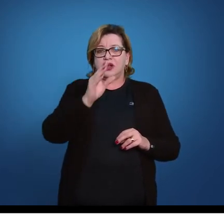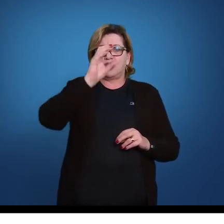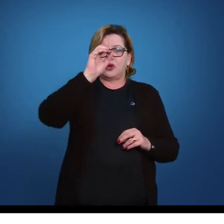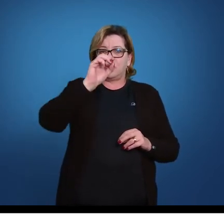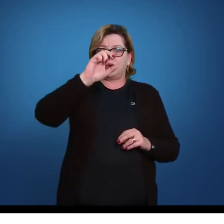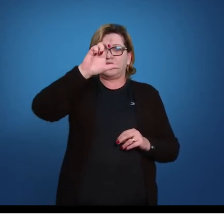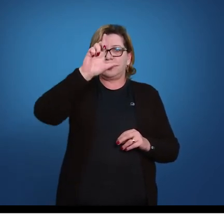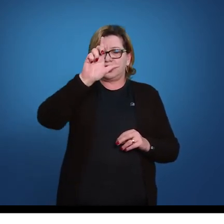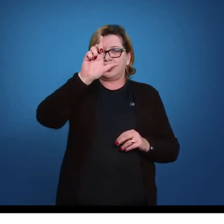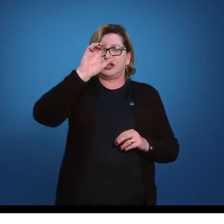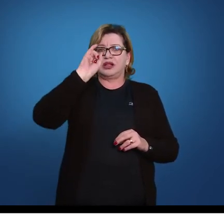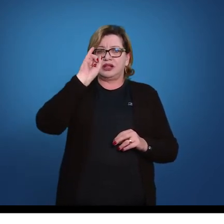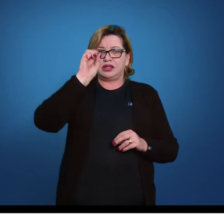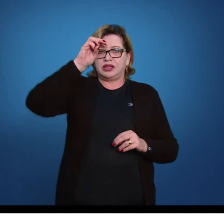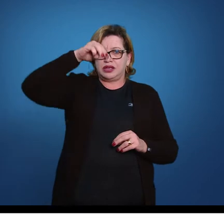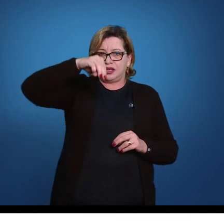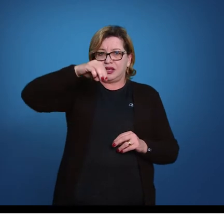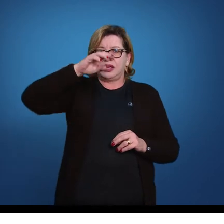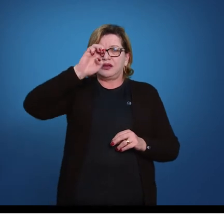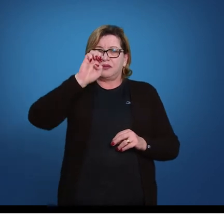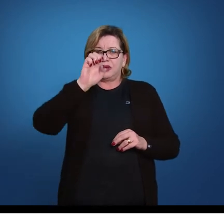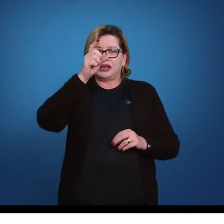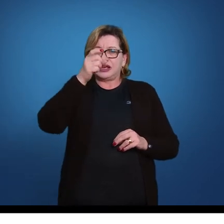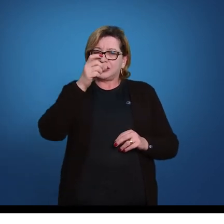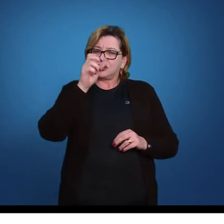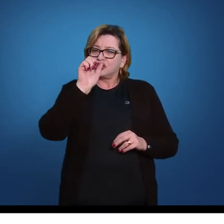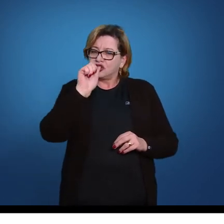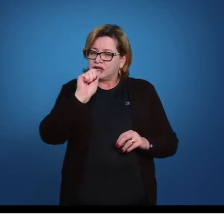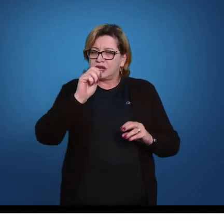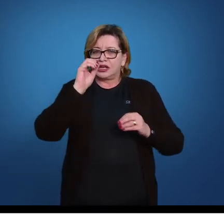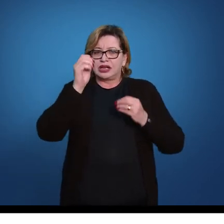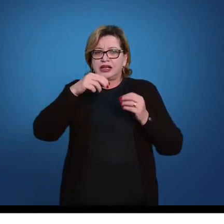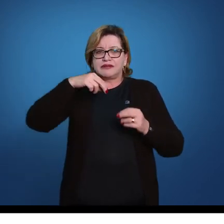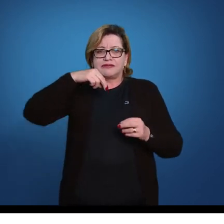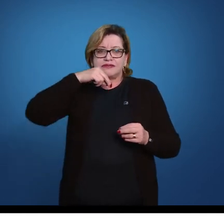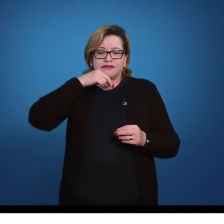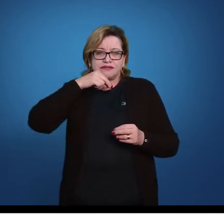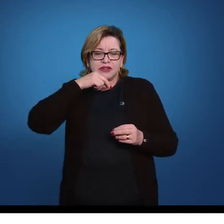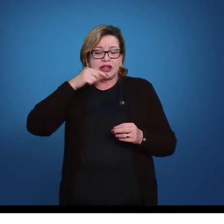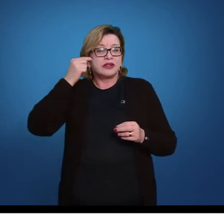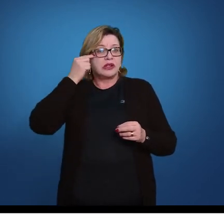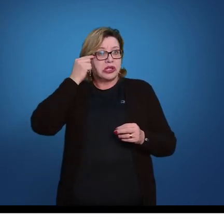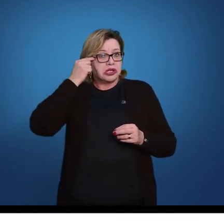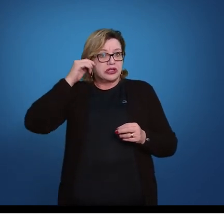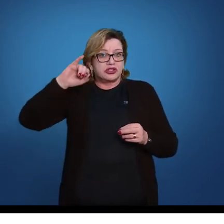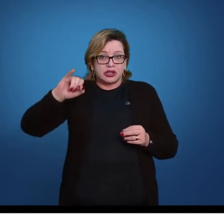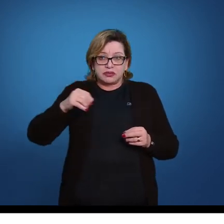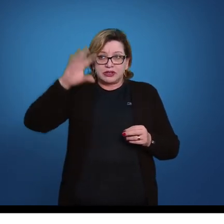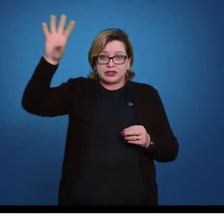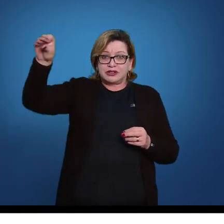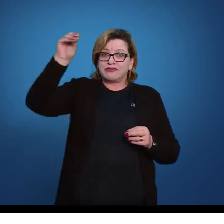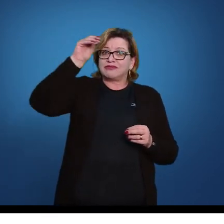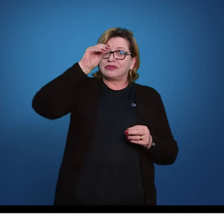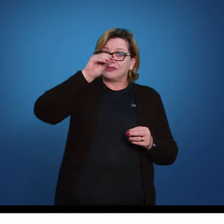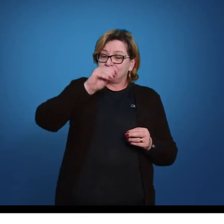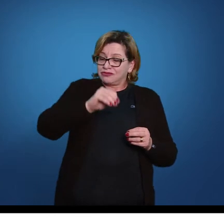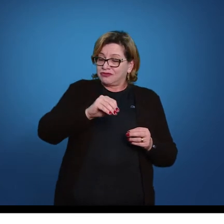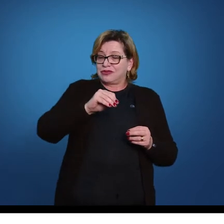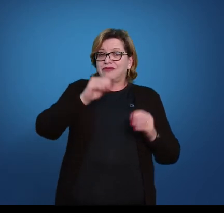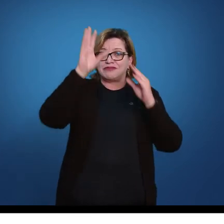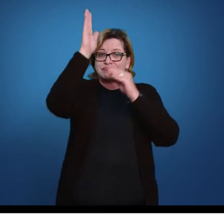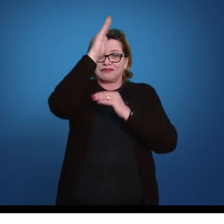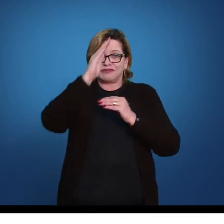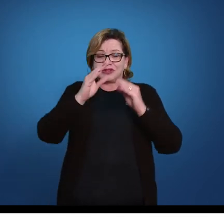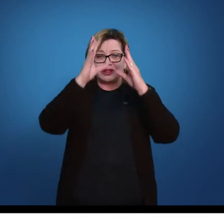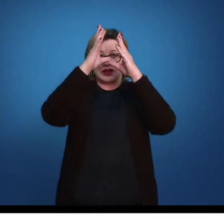filho do japonês, neto do japonês Olimecha, que veio com seu circo para o Brasil no século XIX.